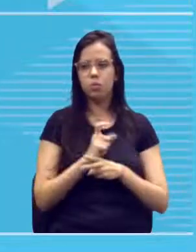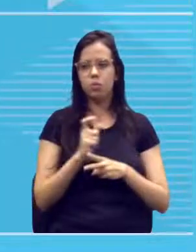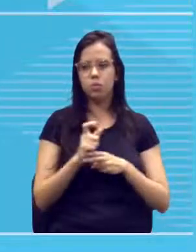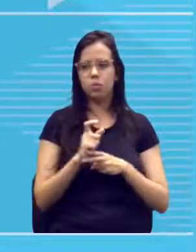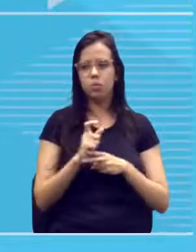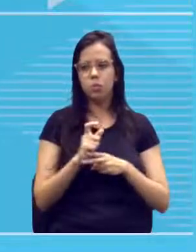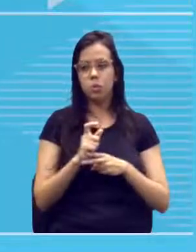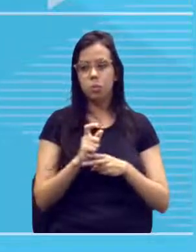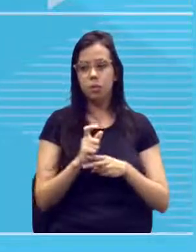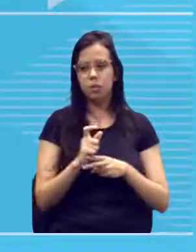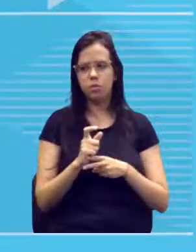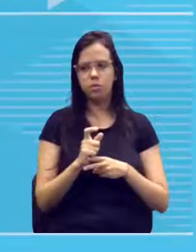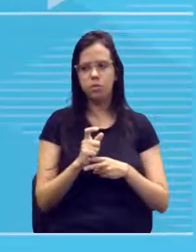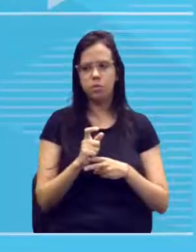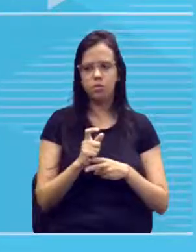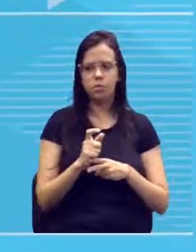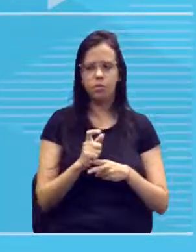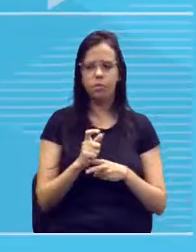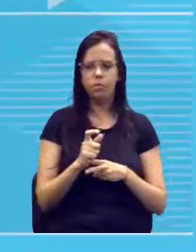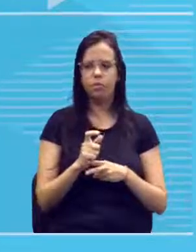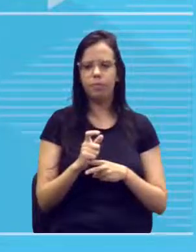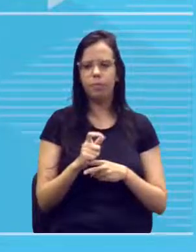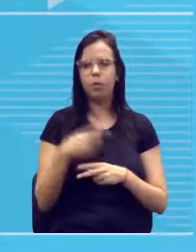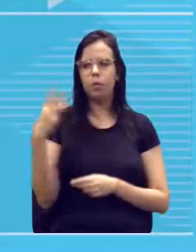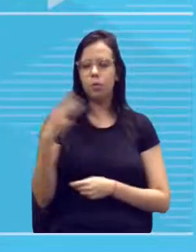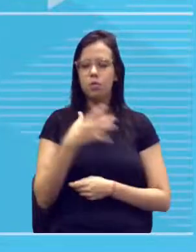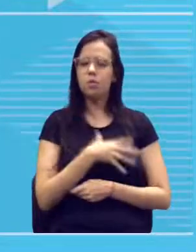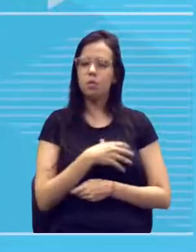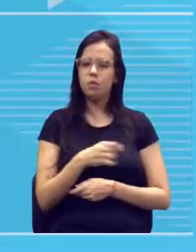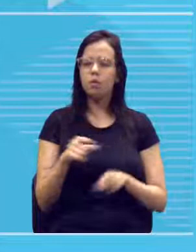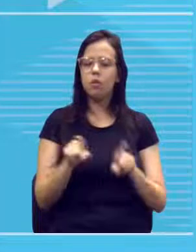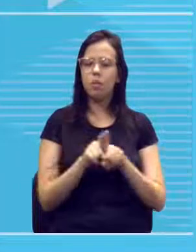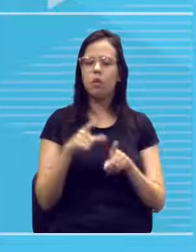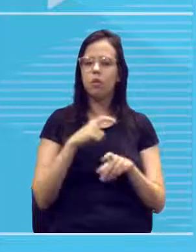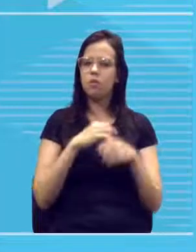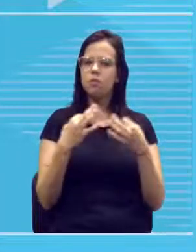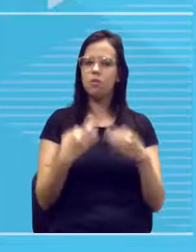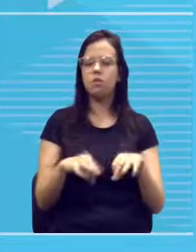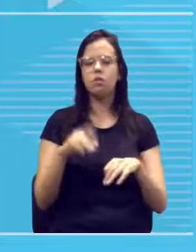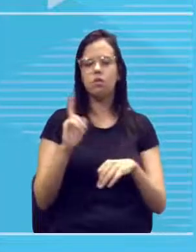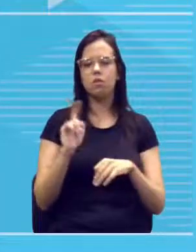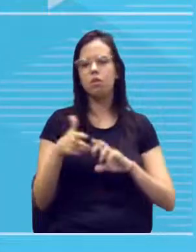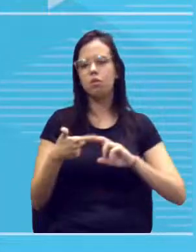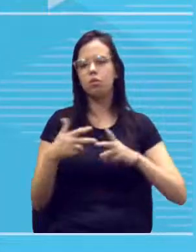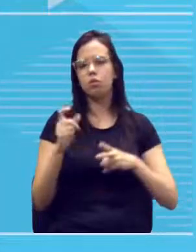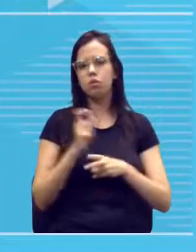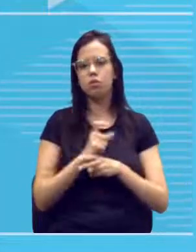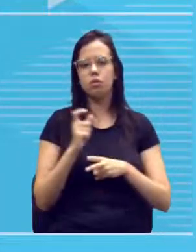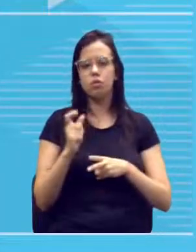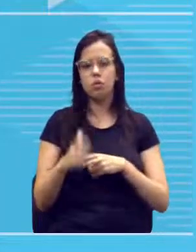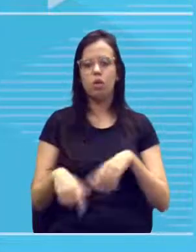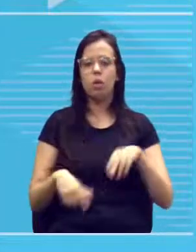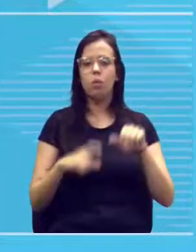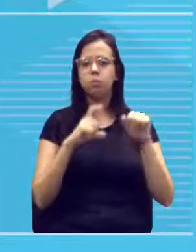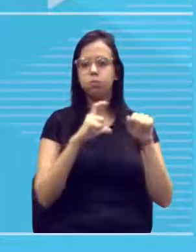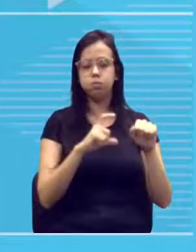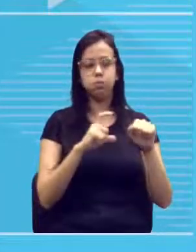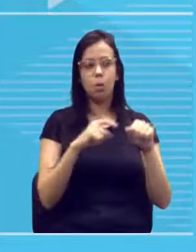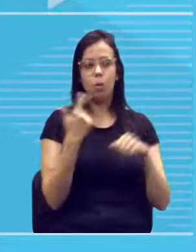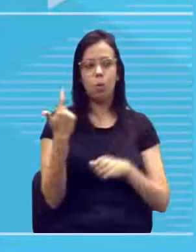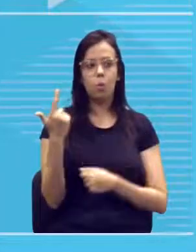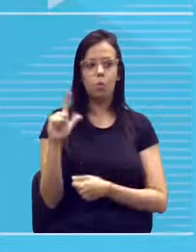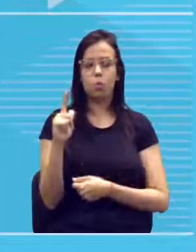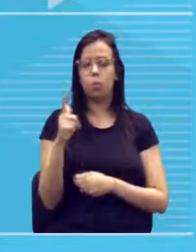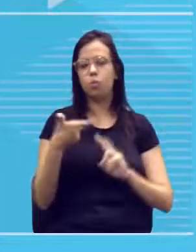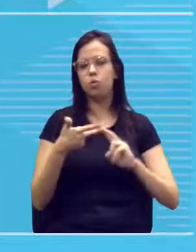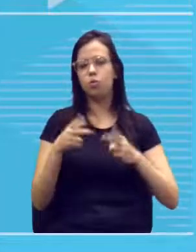terceiro filho? Eu também tenho certeza que ele é um gene azão. O terceiro filho, o outro gene, eu não sei.